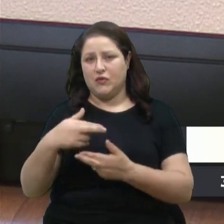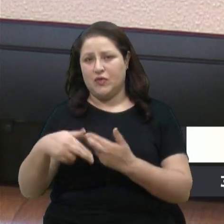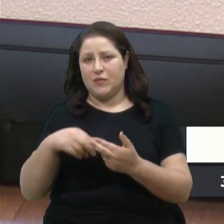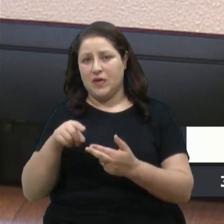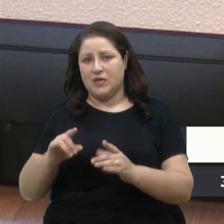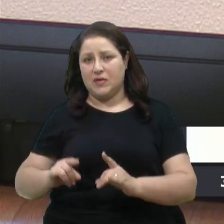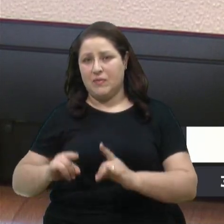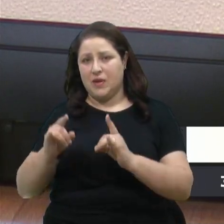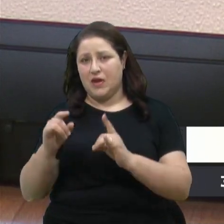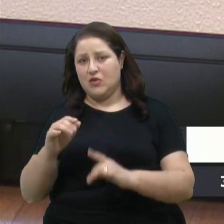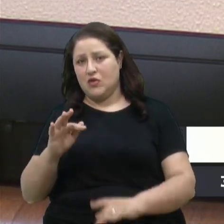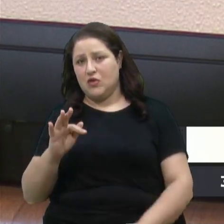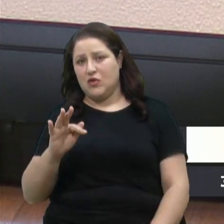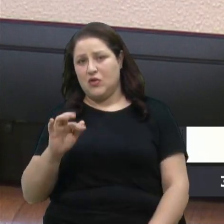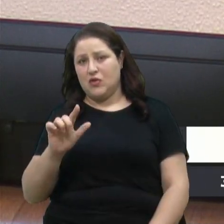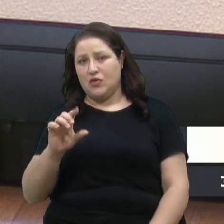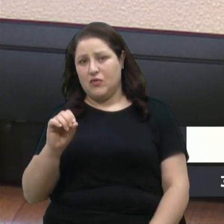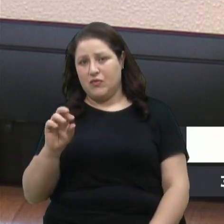anos abandonado.